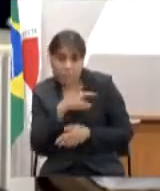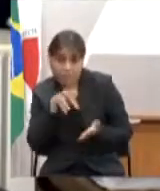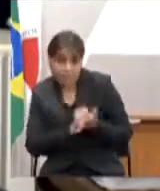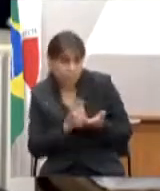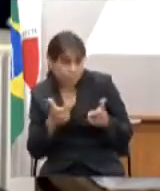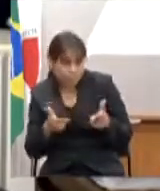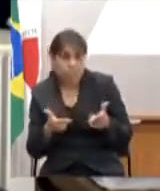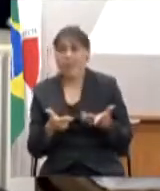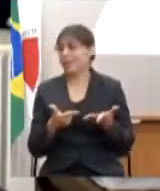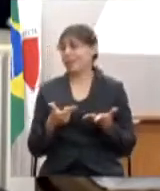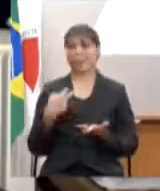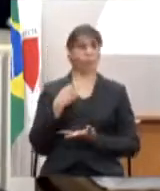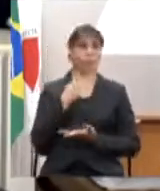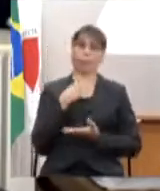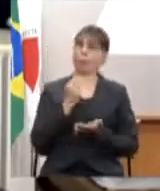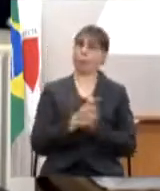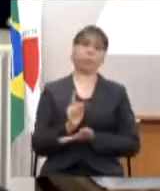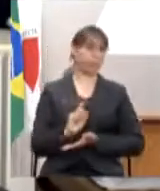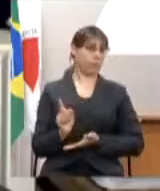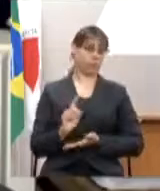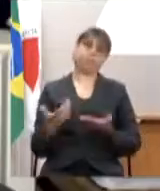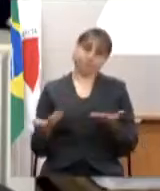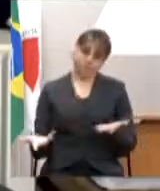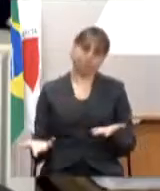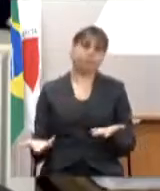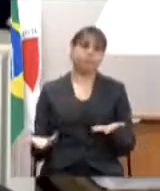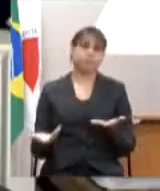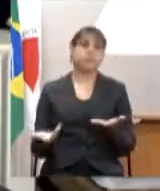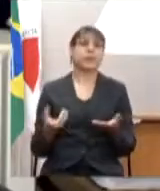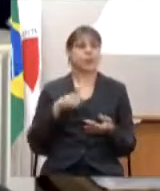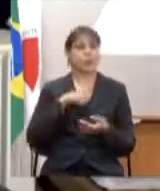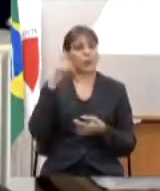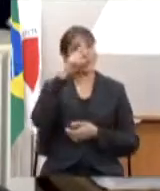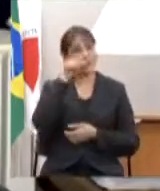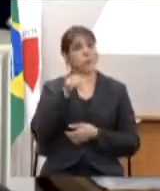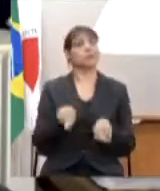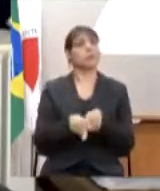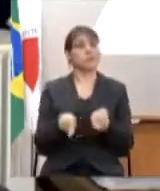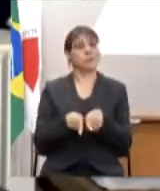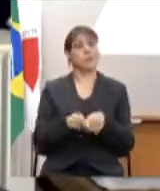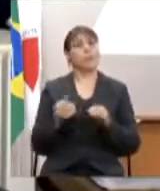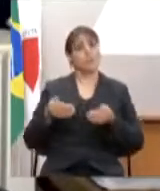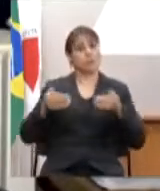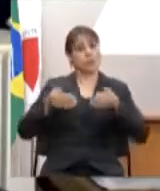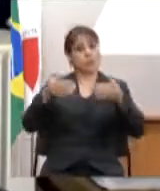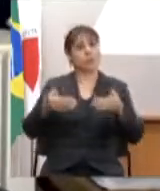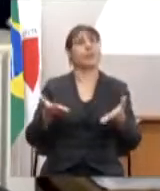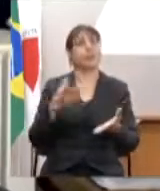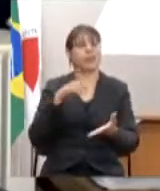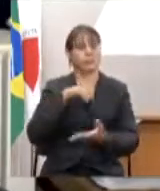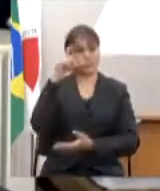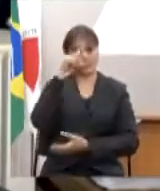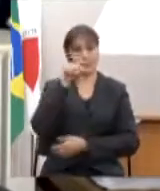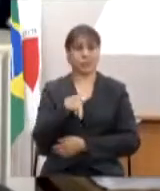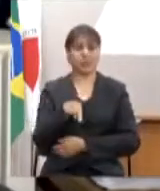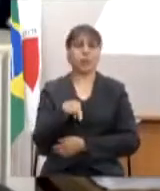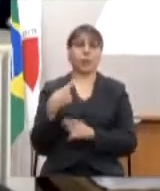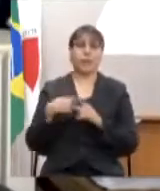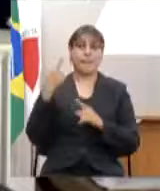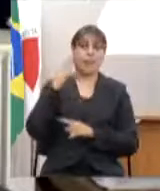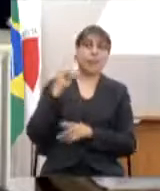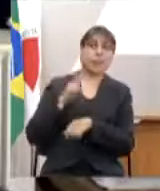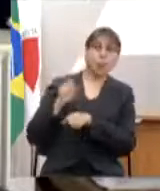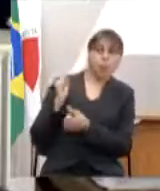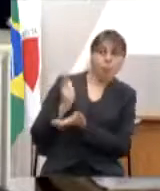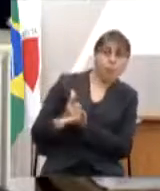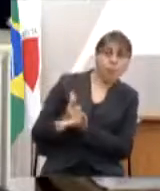regular de uma forma geral. então, é essa dificuldade muitas vezes que o Ministério tem tido, quando se fala se vai adquirir